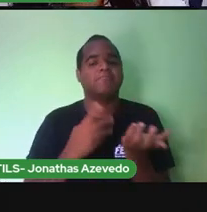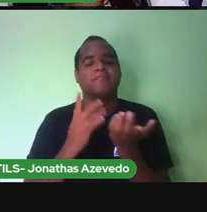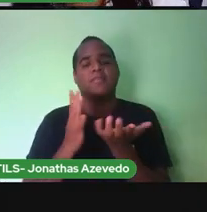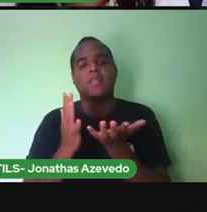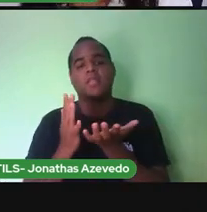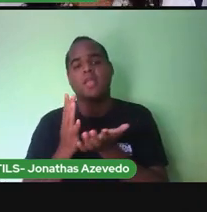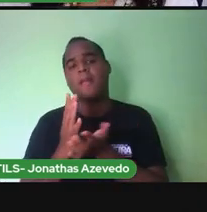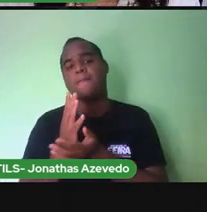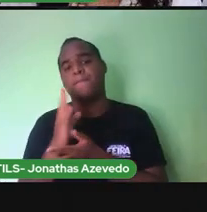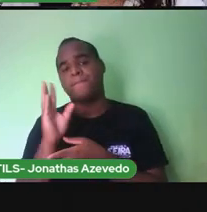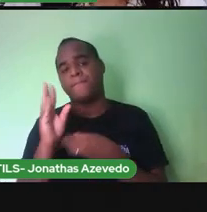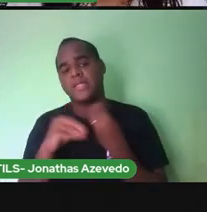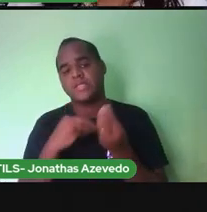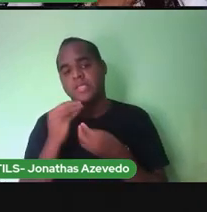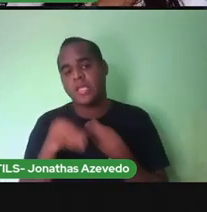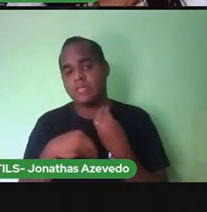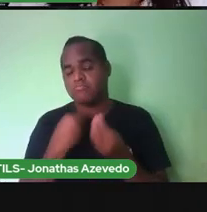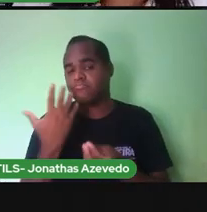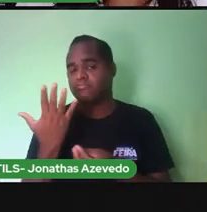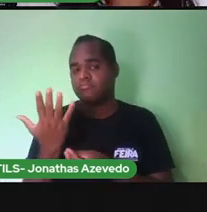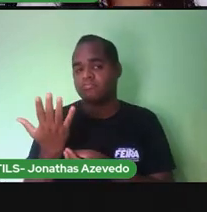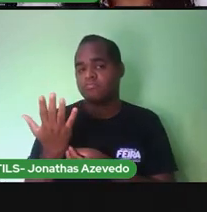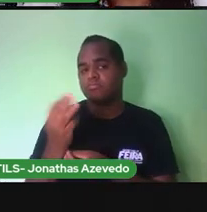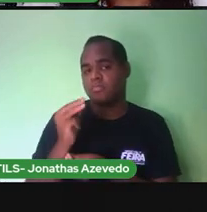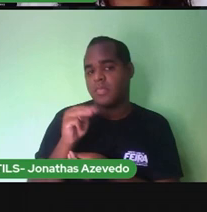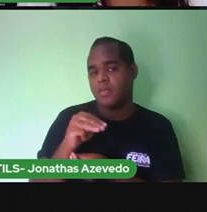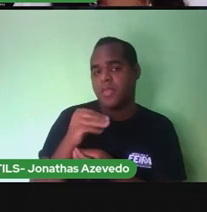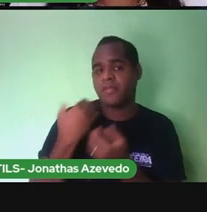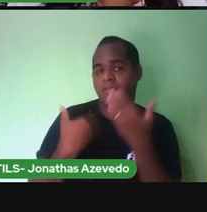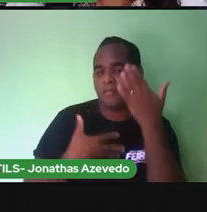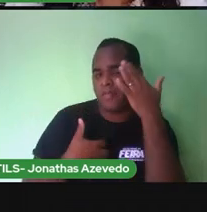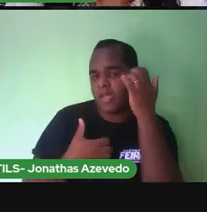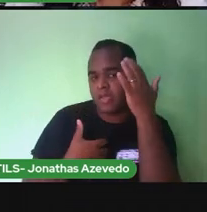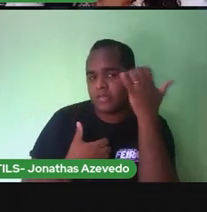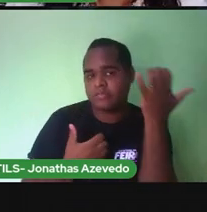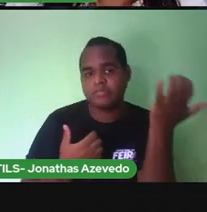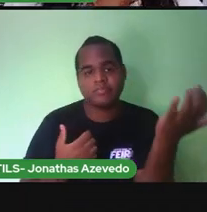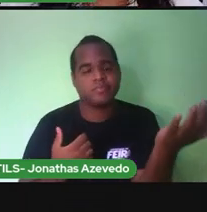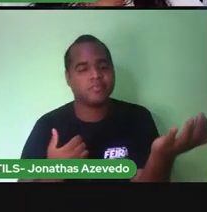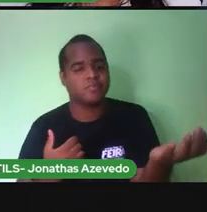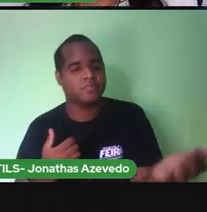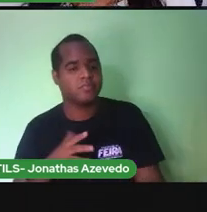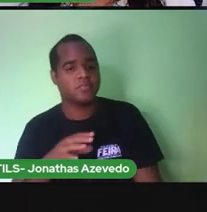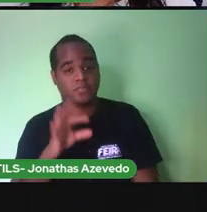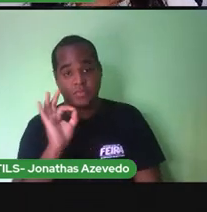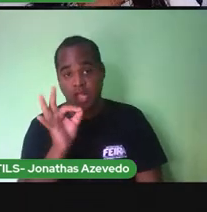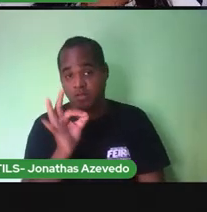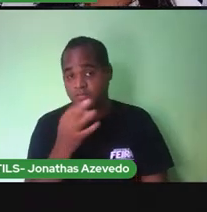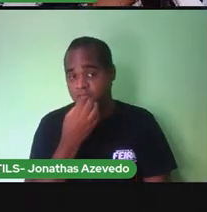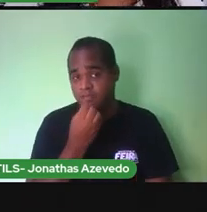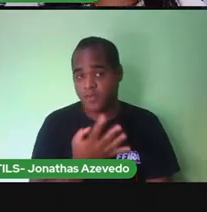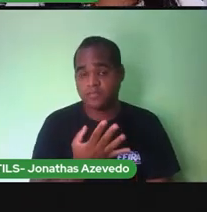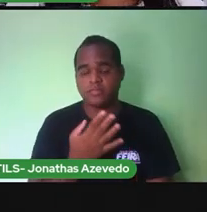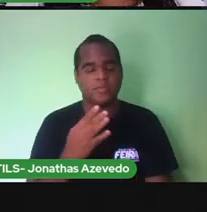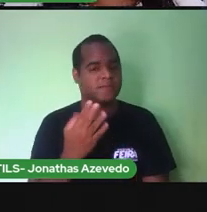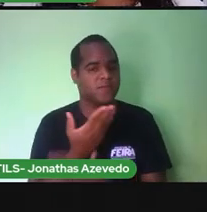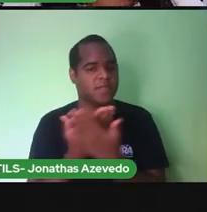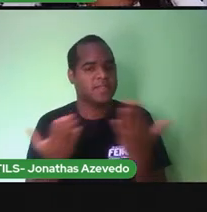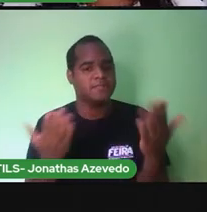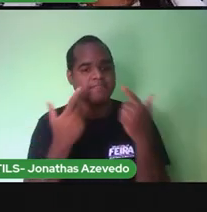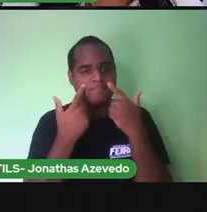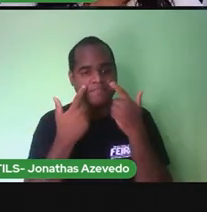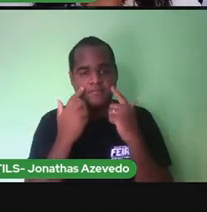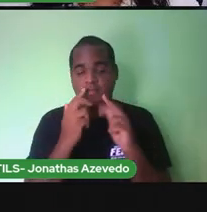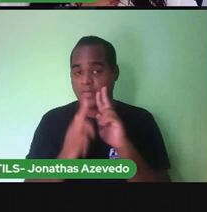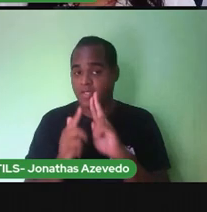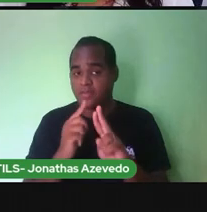missa M De macaco Certo? Então vocês Vão identificar Lá